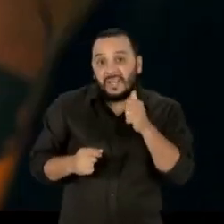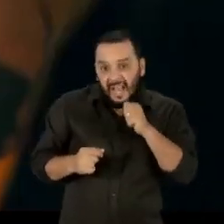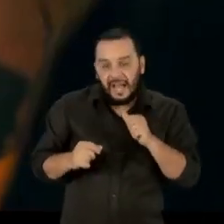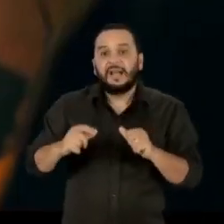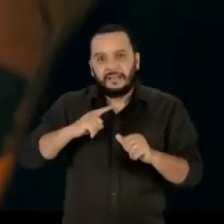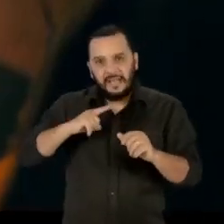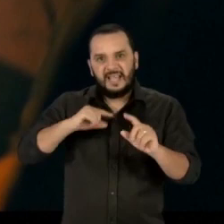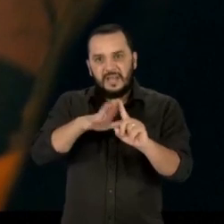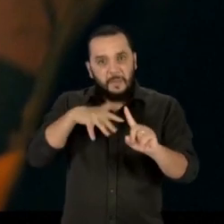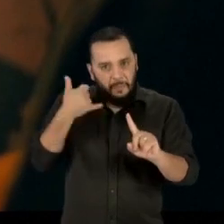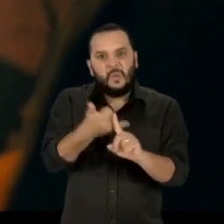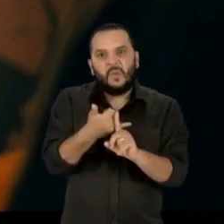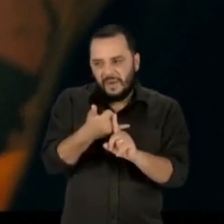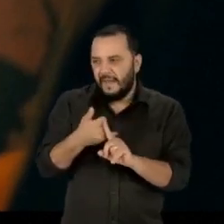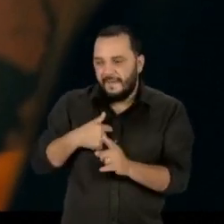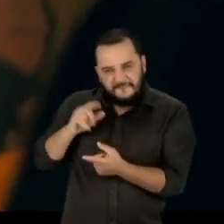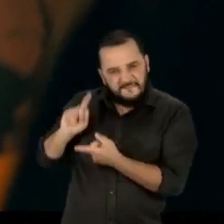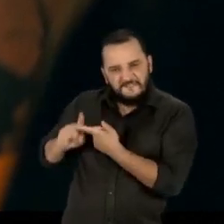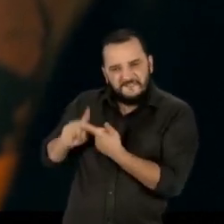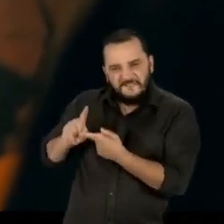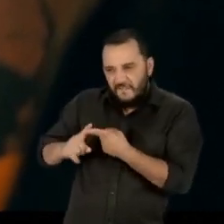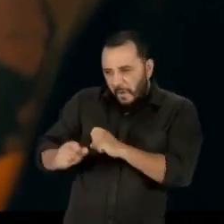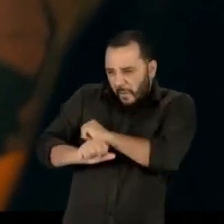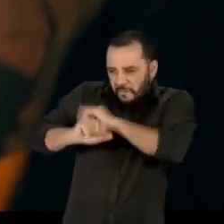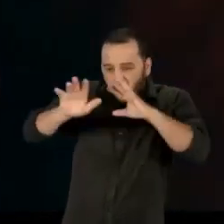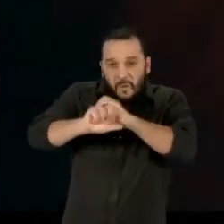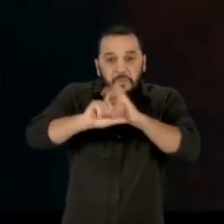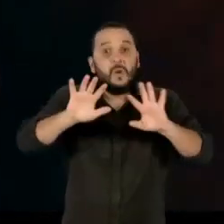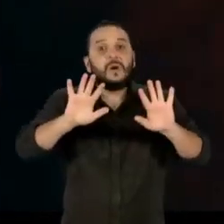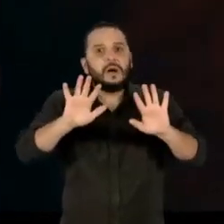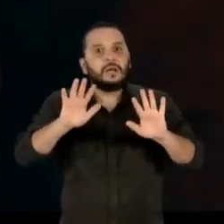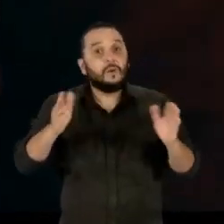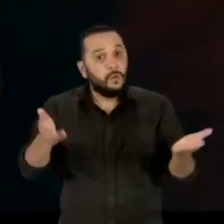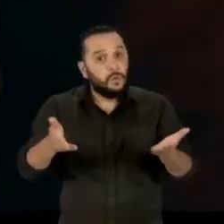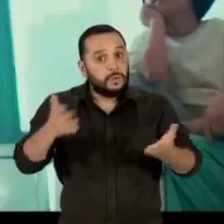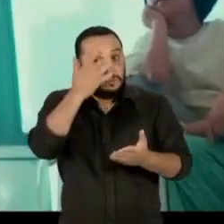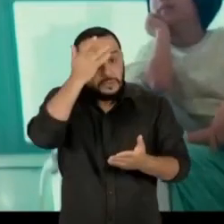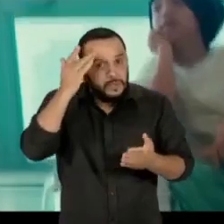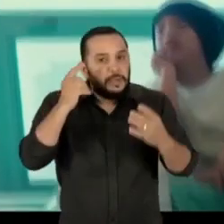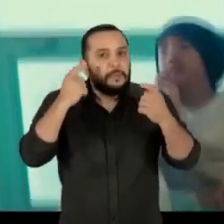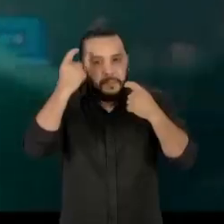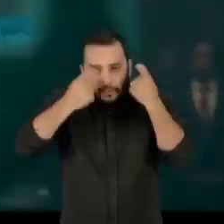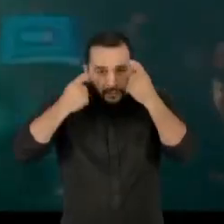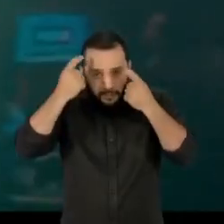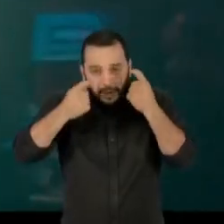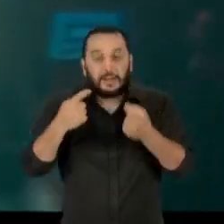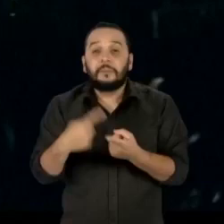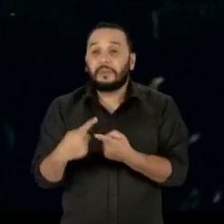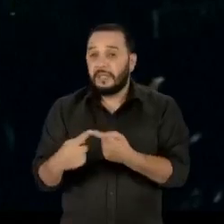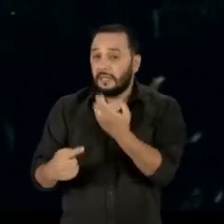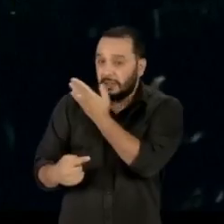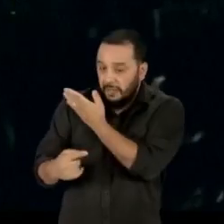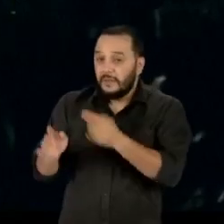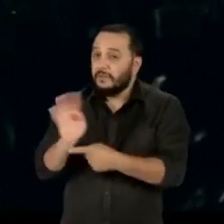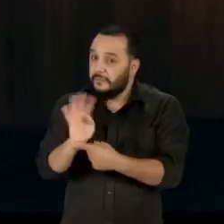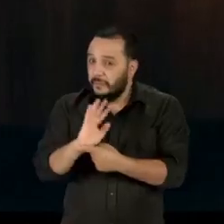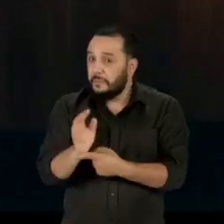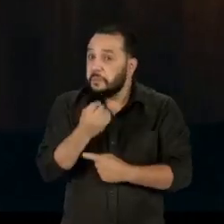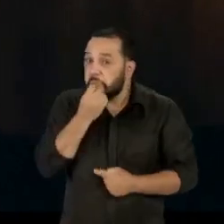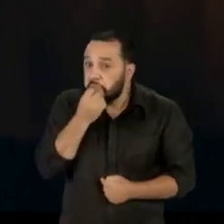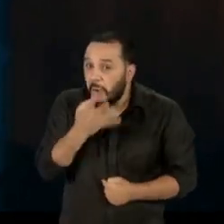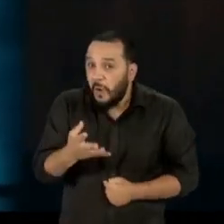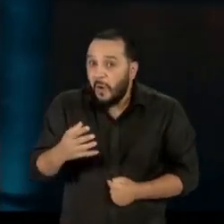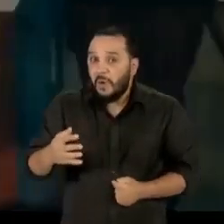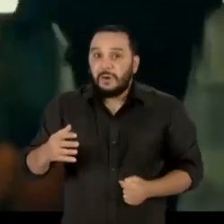cotidiano. Aí está a preocupação de parte da crítica. O personagem, tão bem interpretado por Joaquim Phoenix, tem uma série de